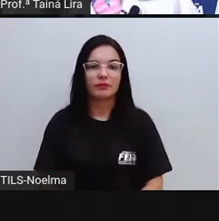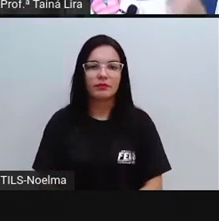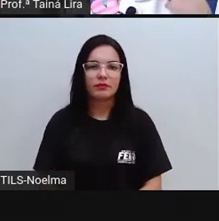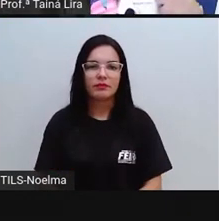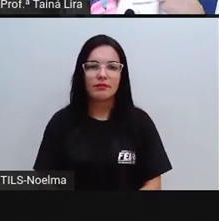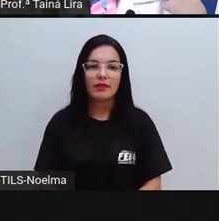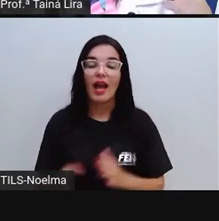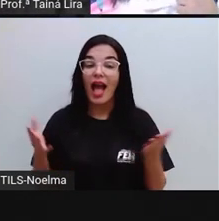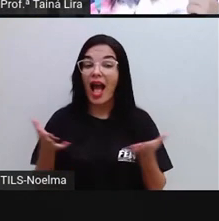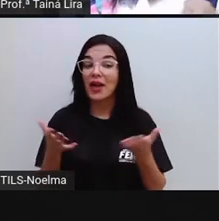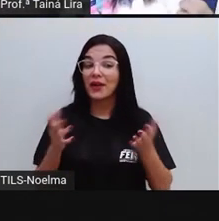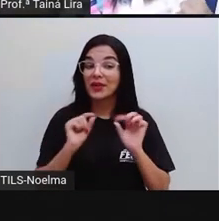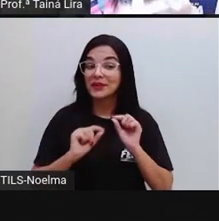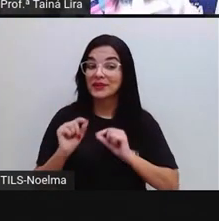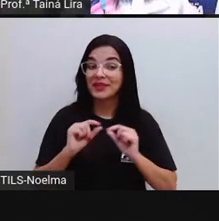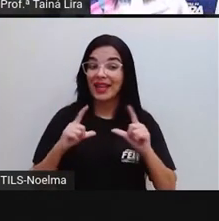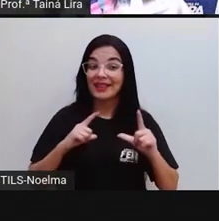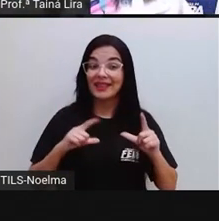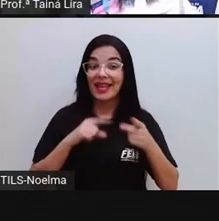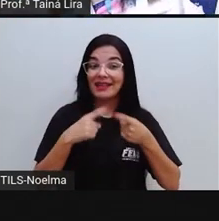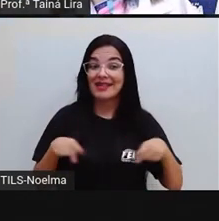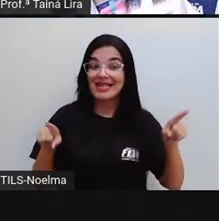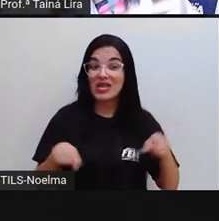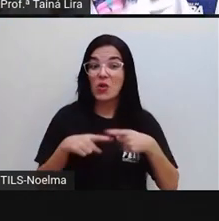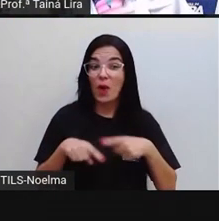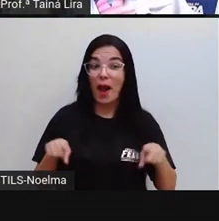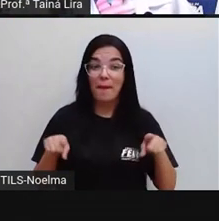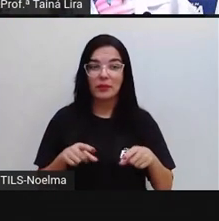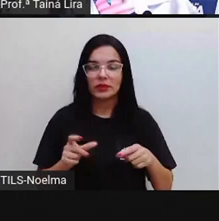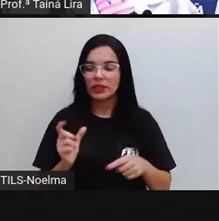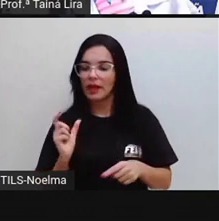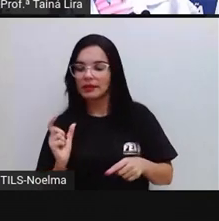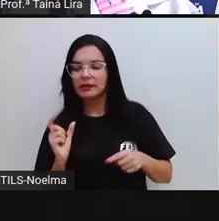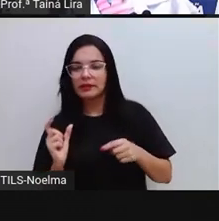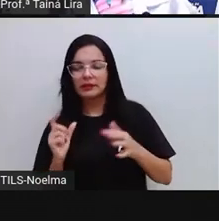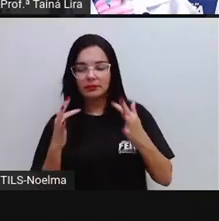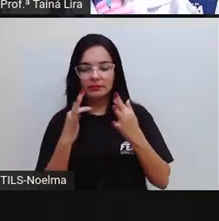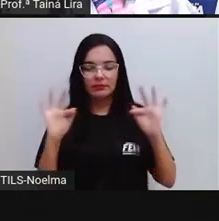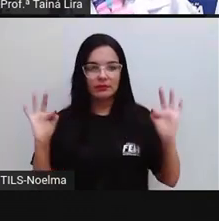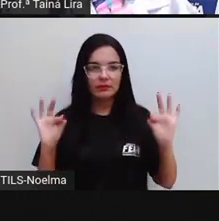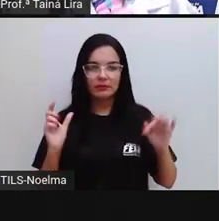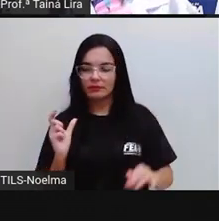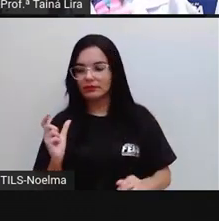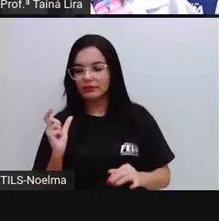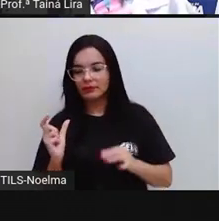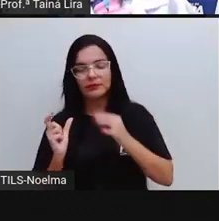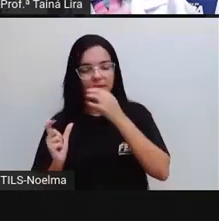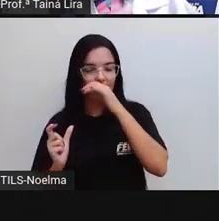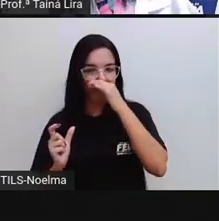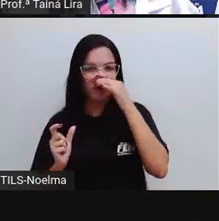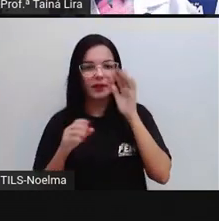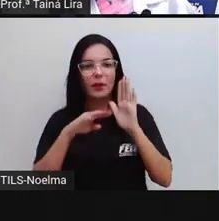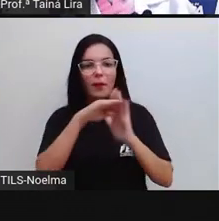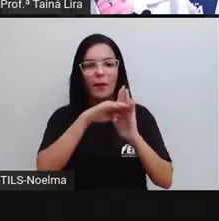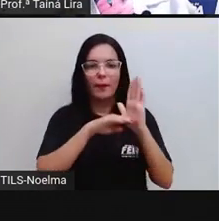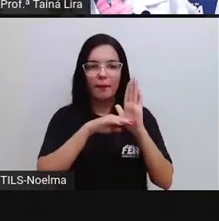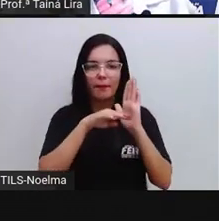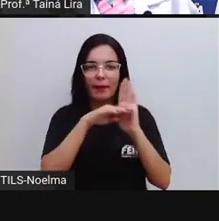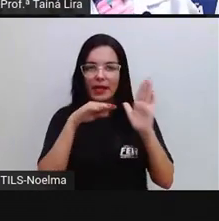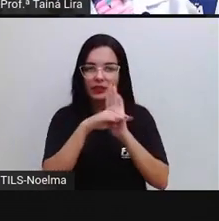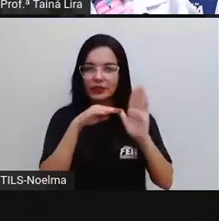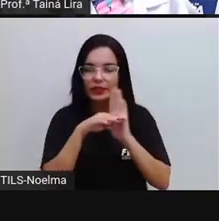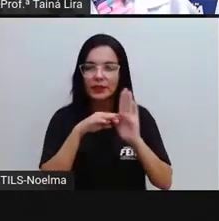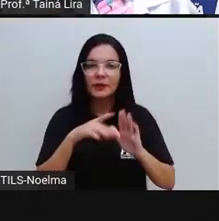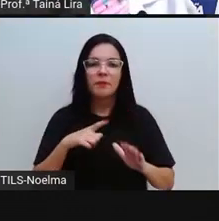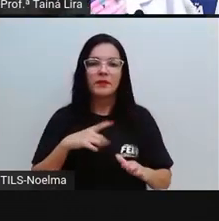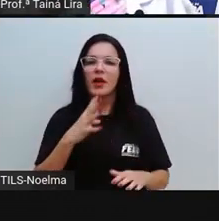Agora, olha lá, a PRO trouxe pra vocês um pedaço de uma música, tá? Ela é bastante